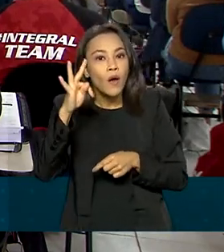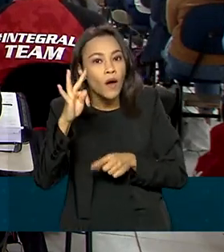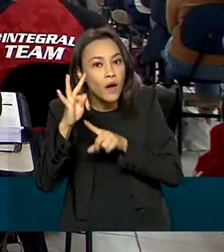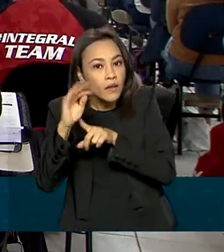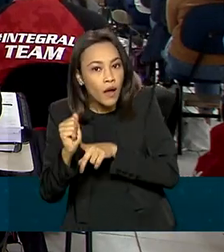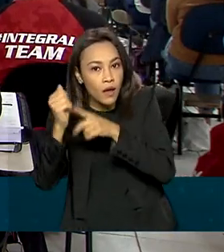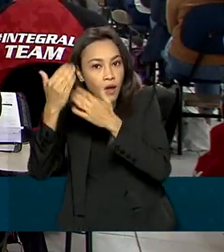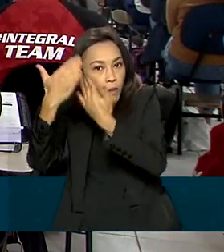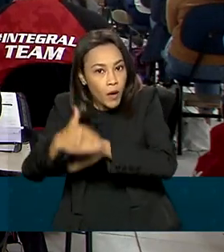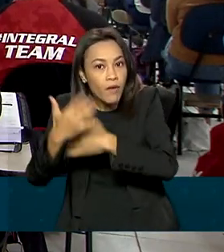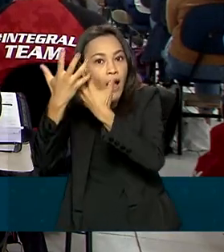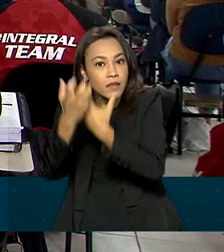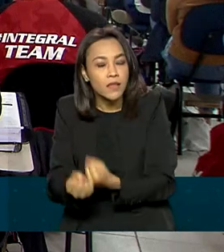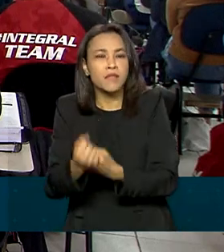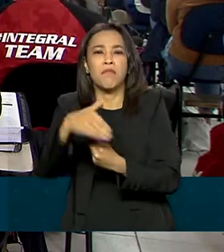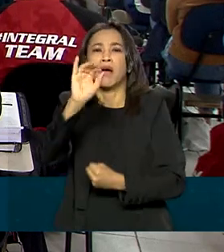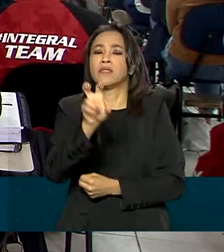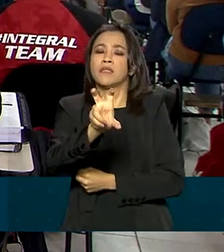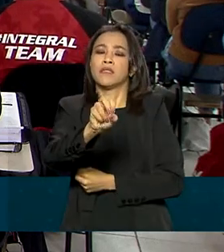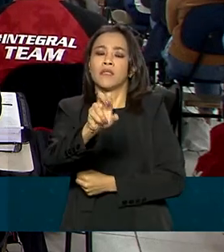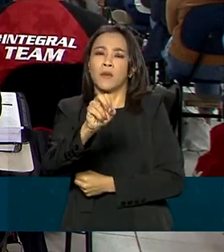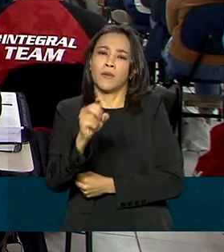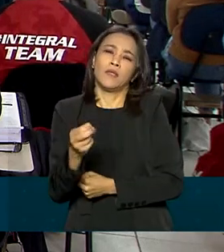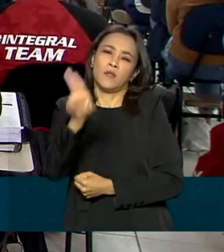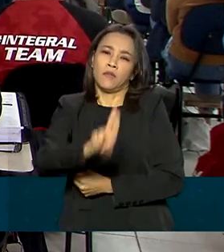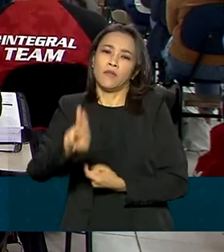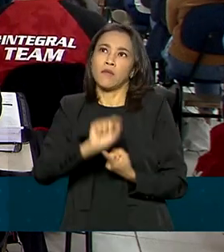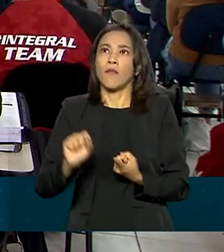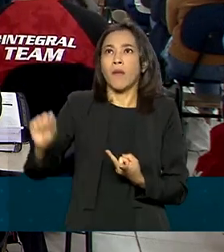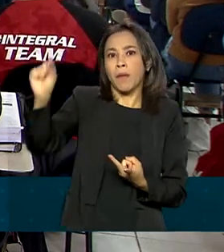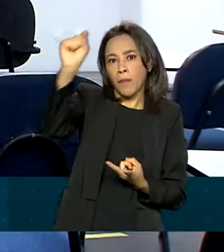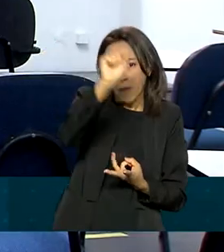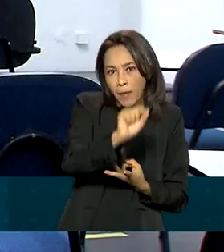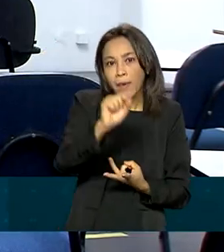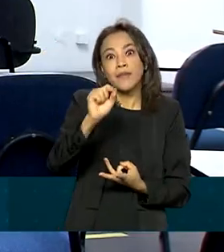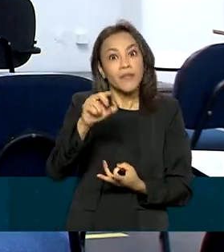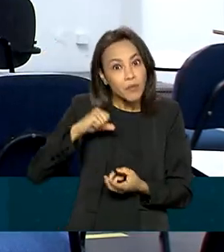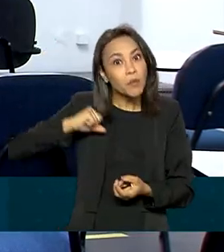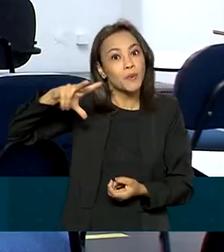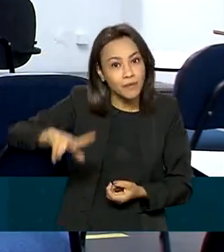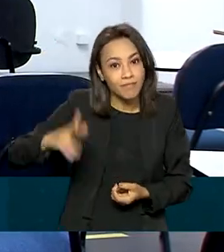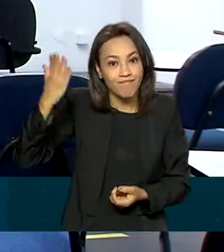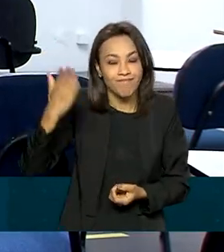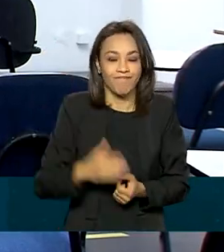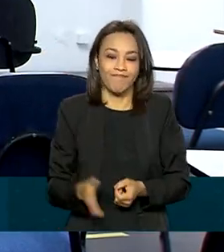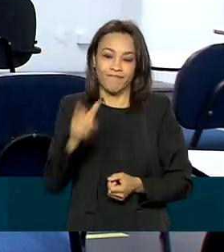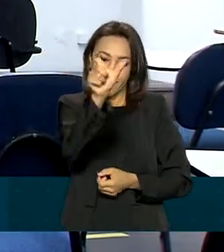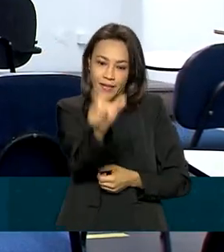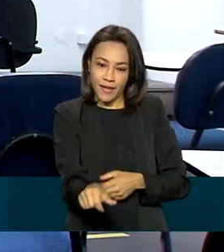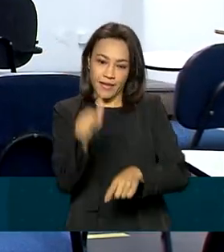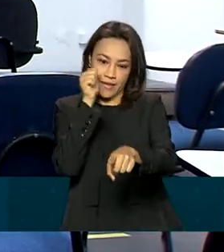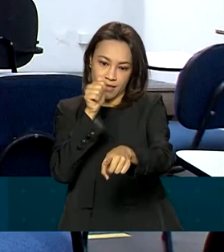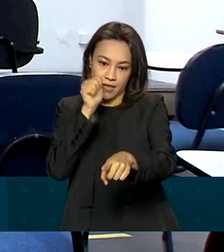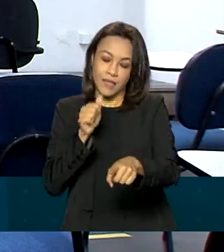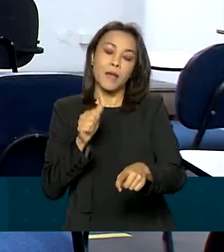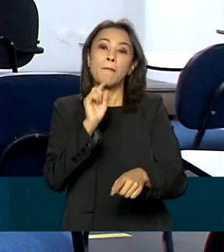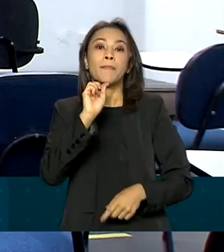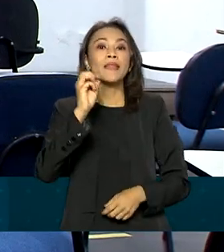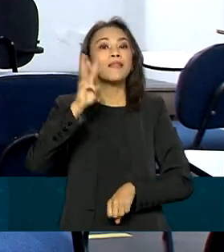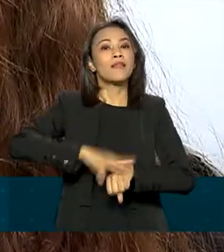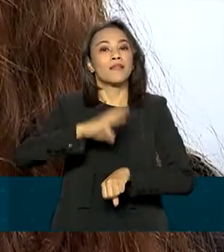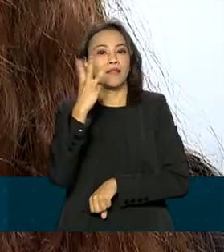em mais de 50 instituições de ensino superior portuguesas. Ana Giúlia está fazendo o Enem pela